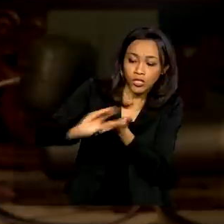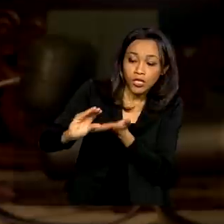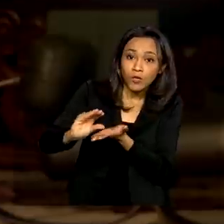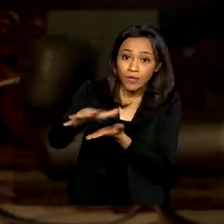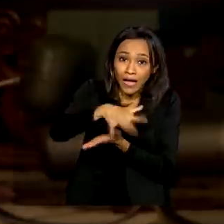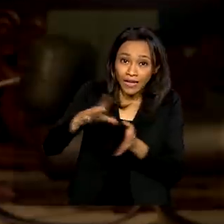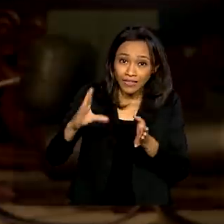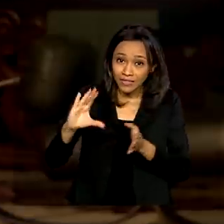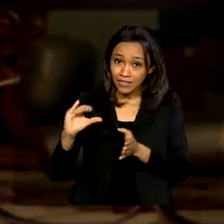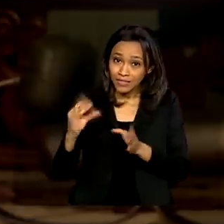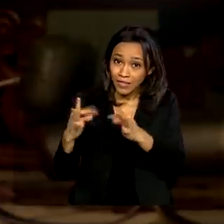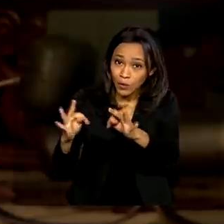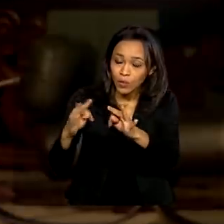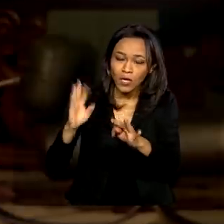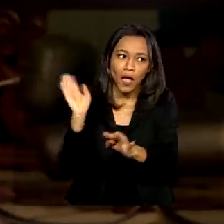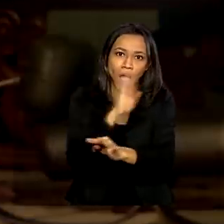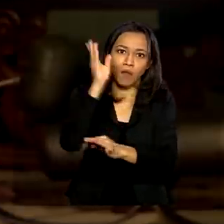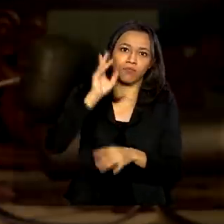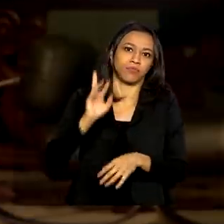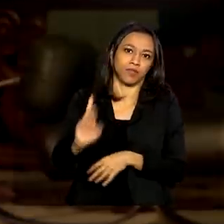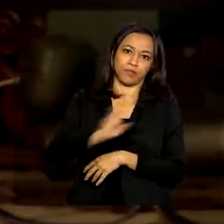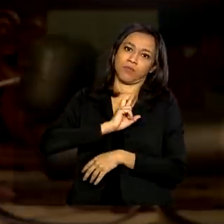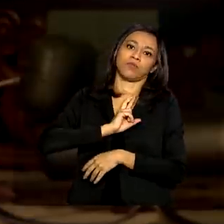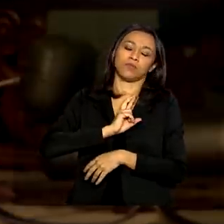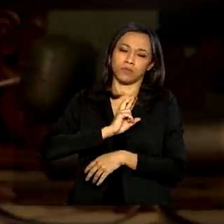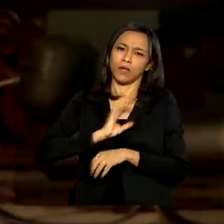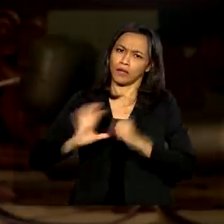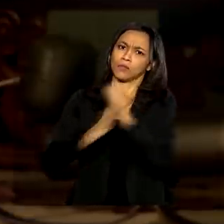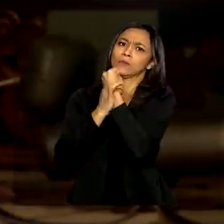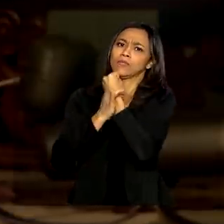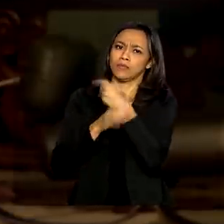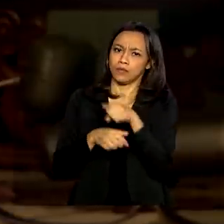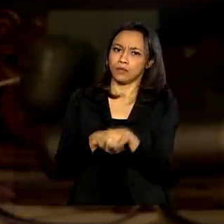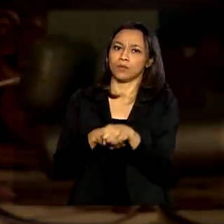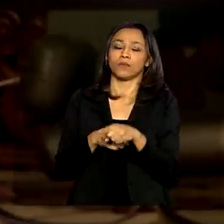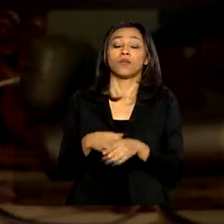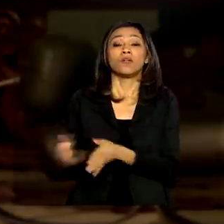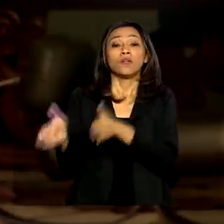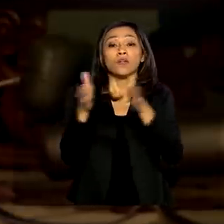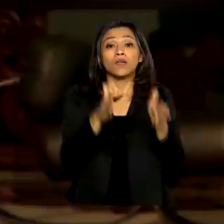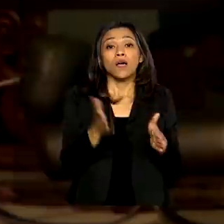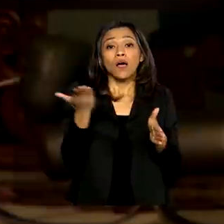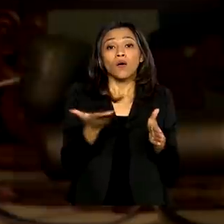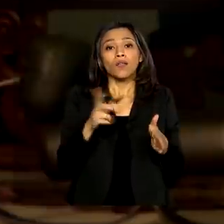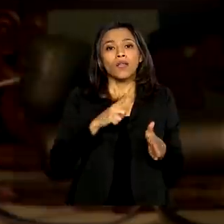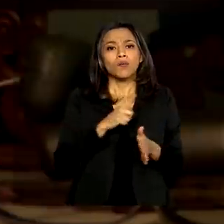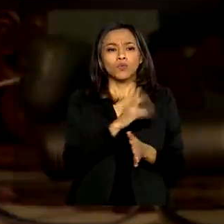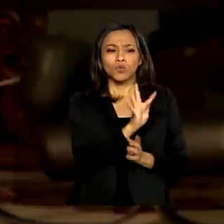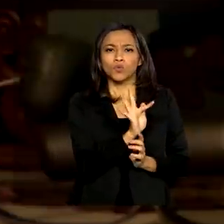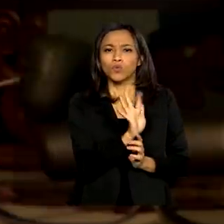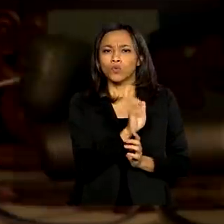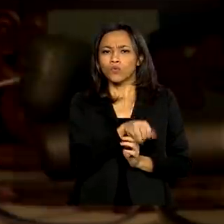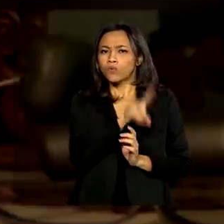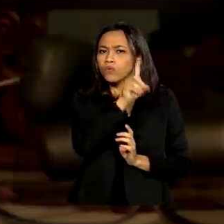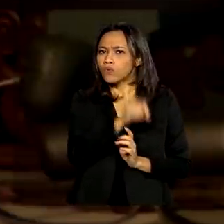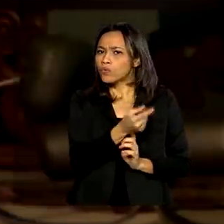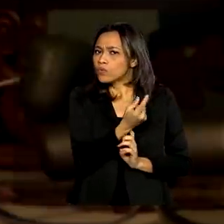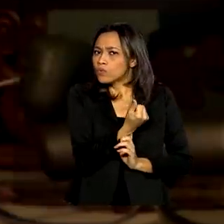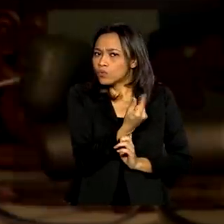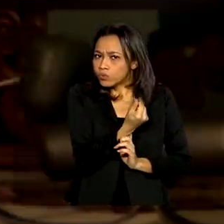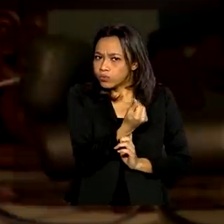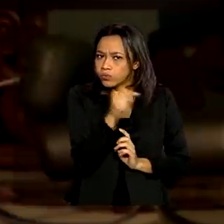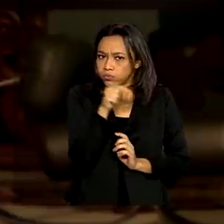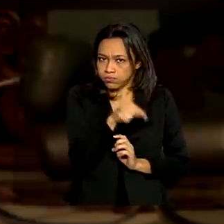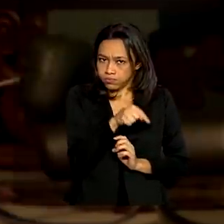investimento que dá retorno rápido, retorno garantido. E nós temos agora o Fundo Nacional de Desenvolvimento Científico e Tecnológico, o FNDCT,